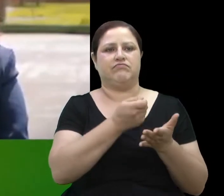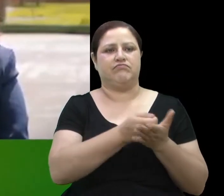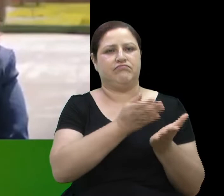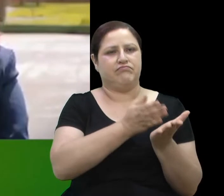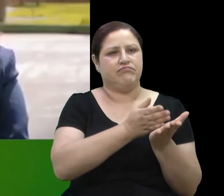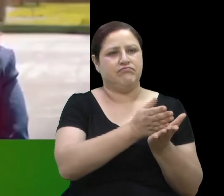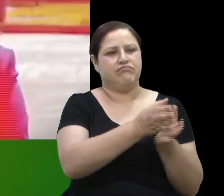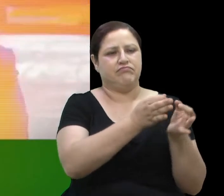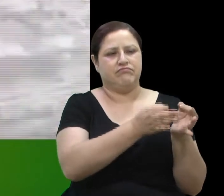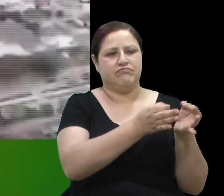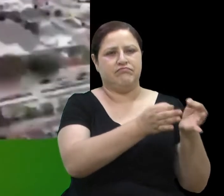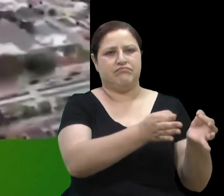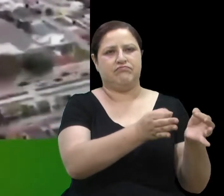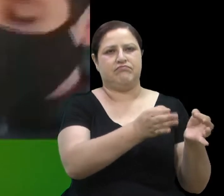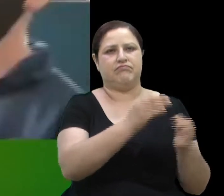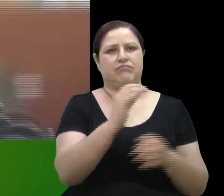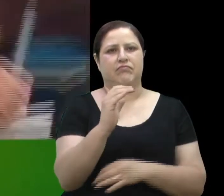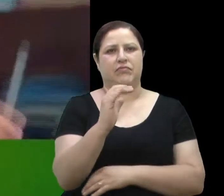patriotismo.